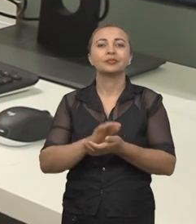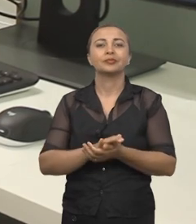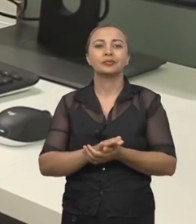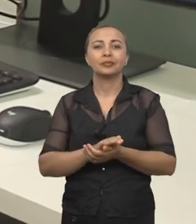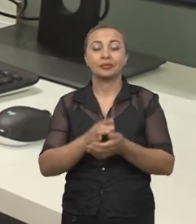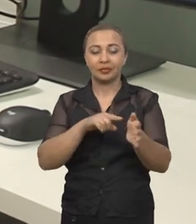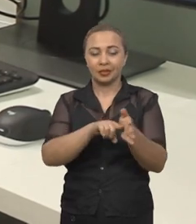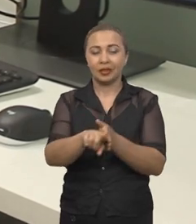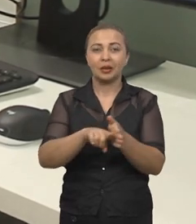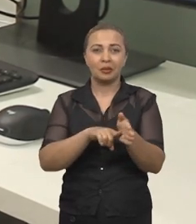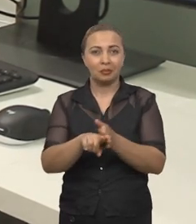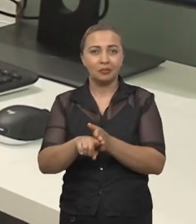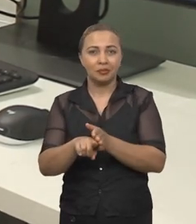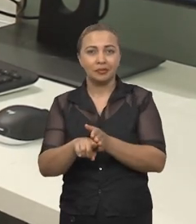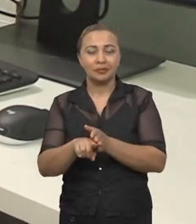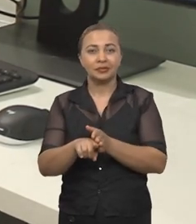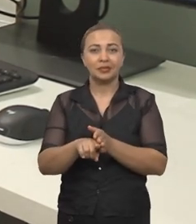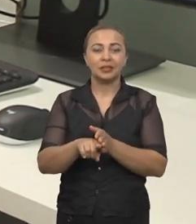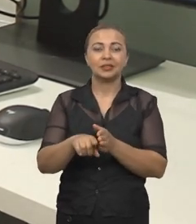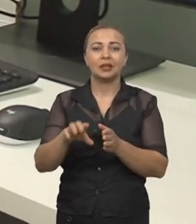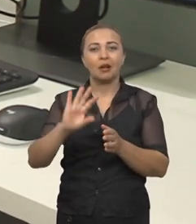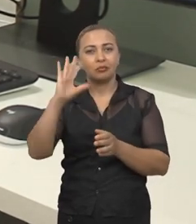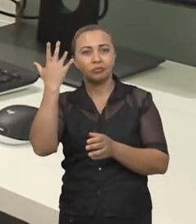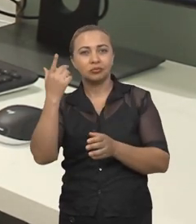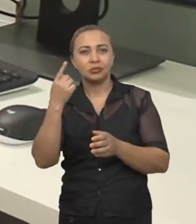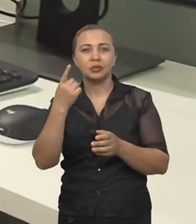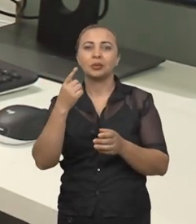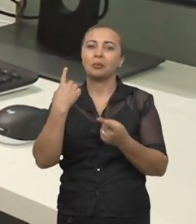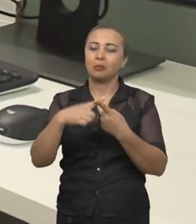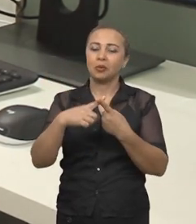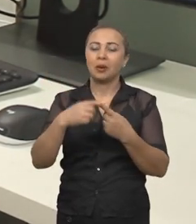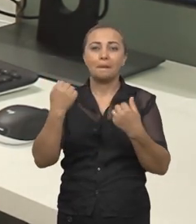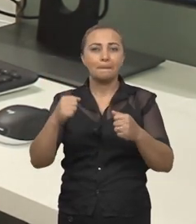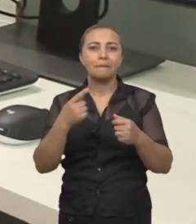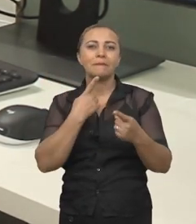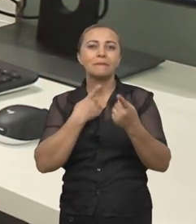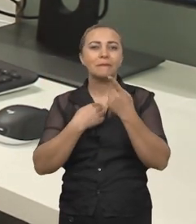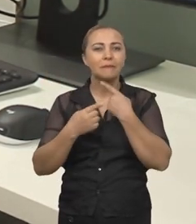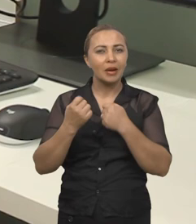a pesquisa se deu pelo fato da necessidade